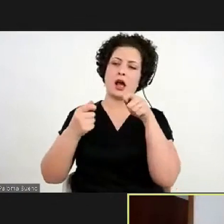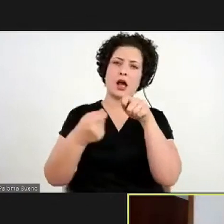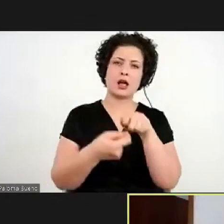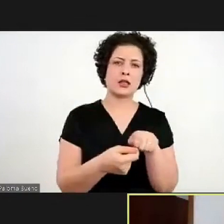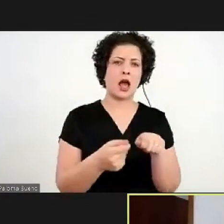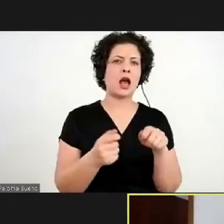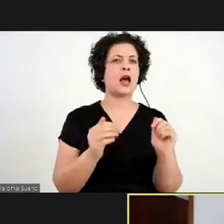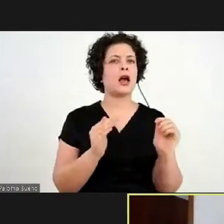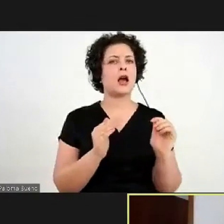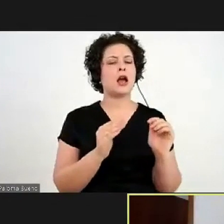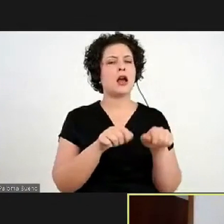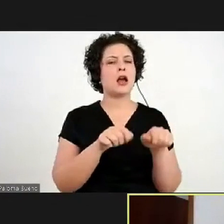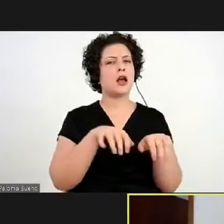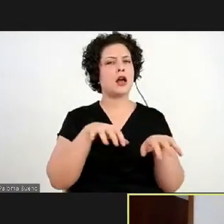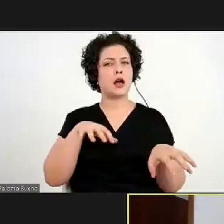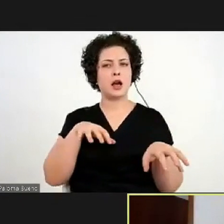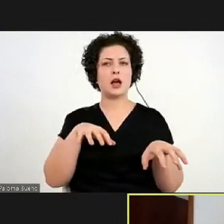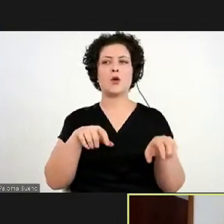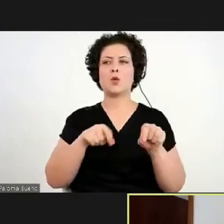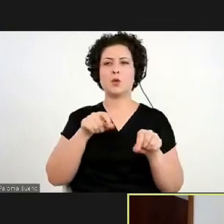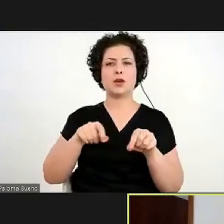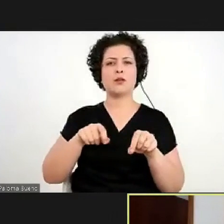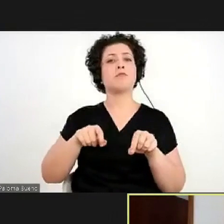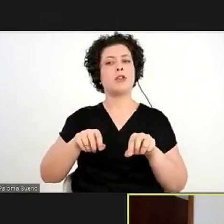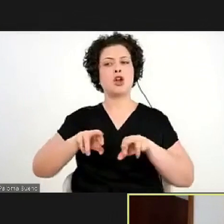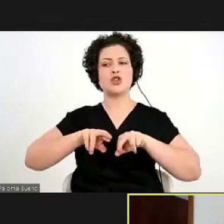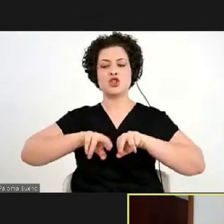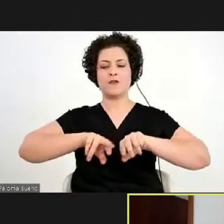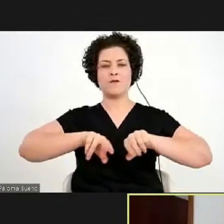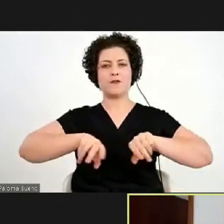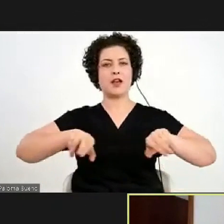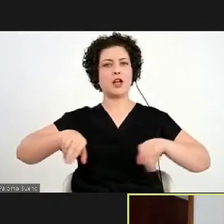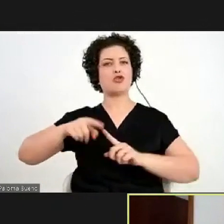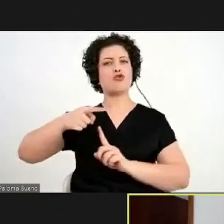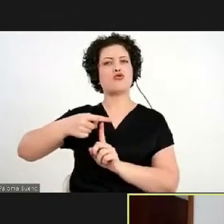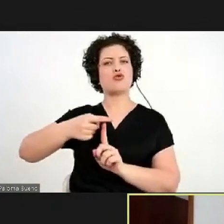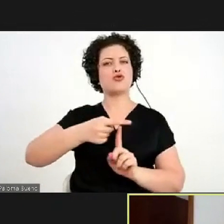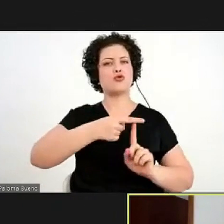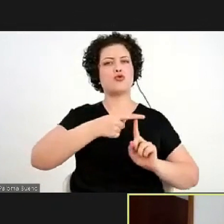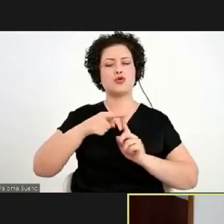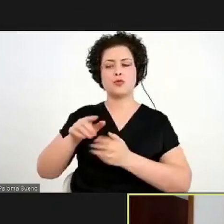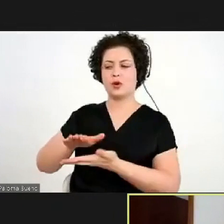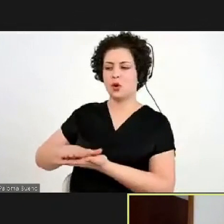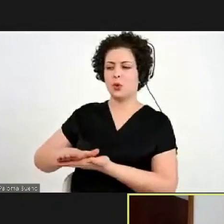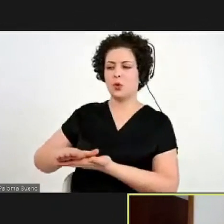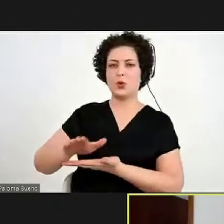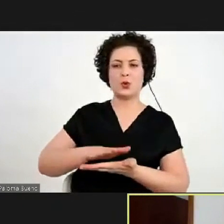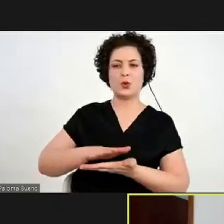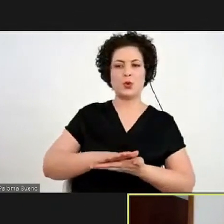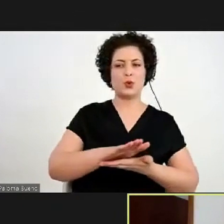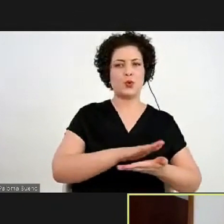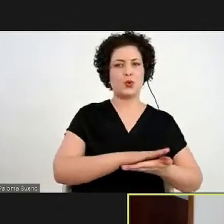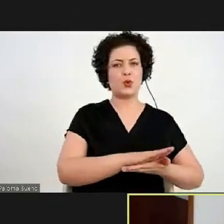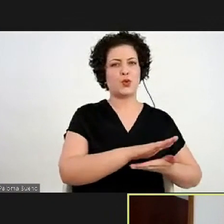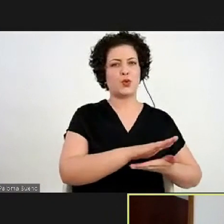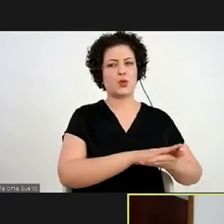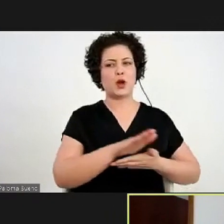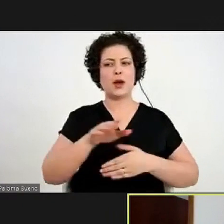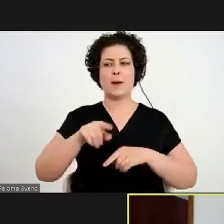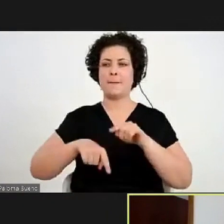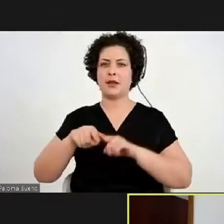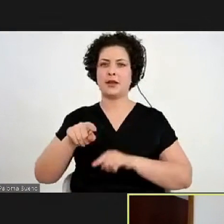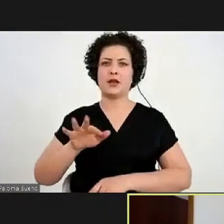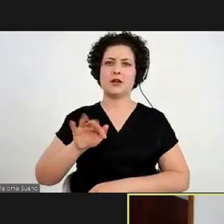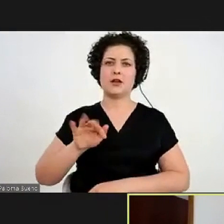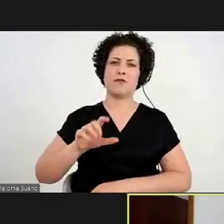remota, passando por impressões, diferentes impressões, que aí sim, em busca dos materiais, a frotagem,